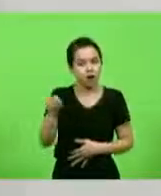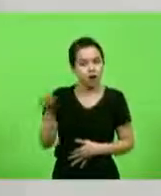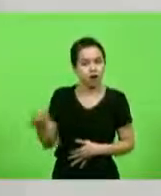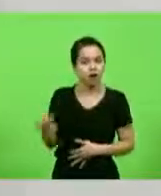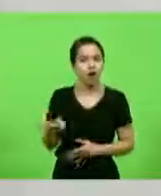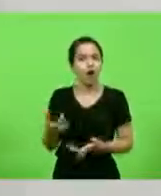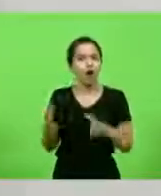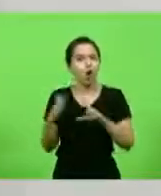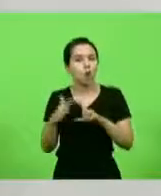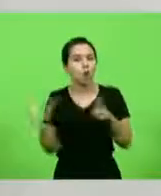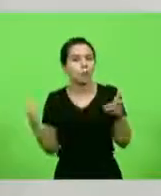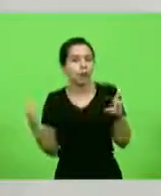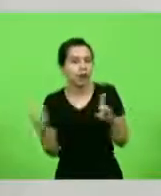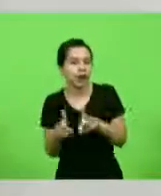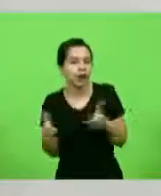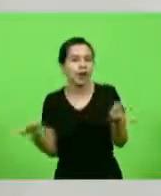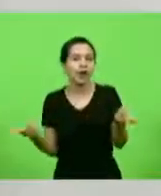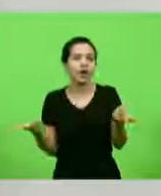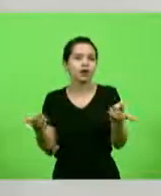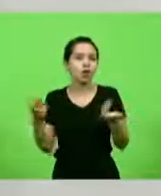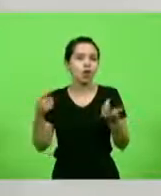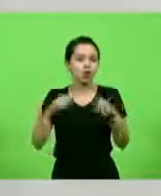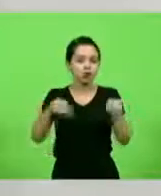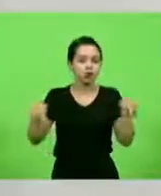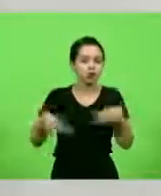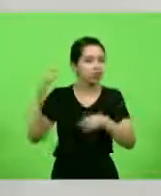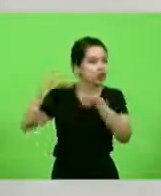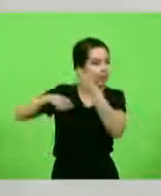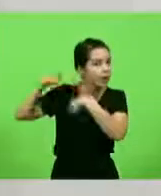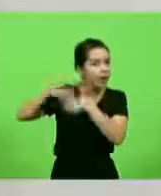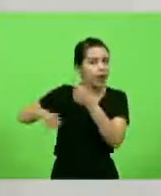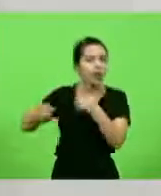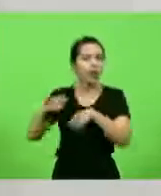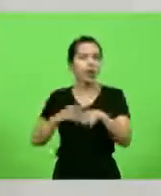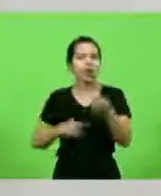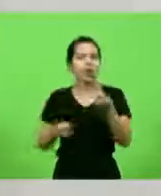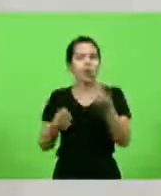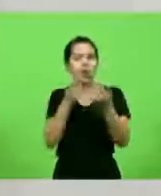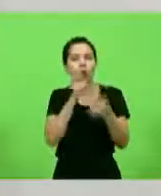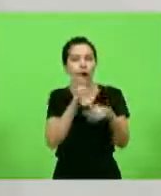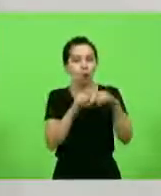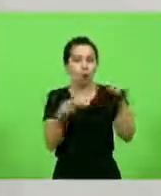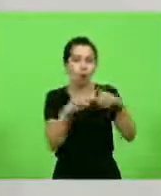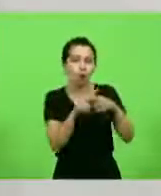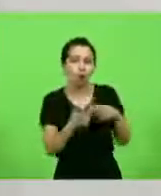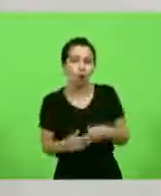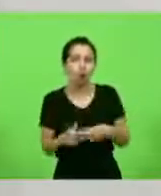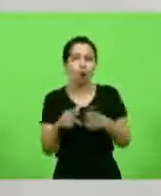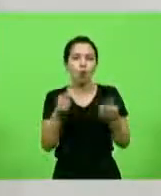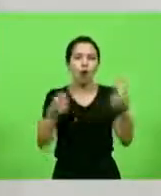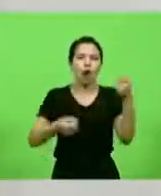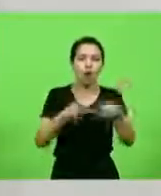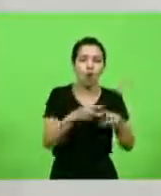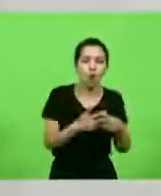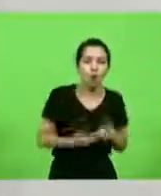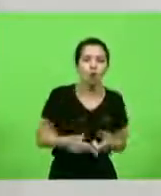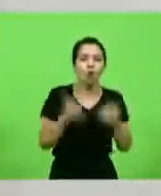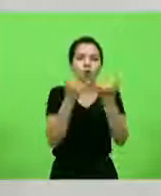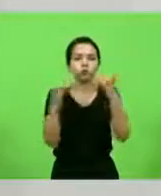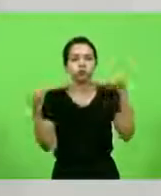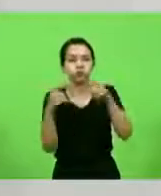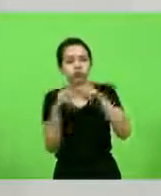lojinha, o salão de cabeleireiro, o encanador, o eletricista, a borracharia e assim vai. Olha